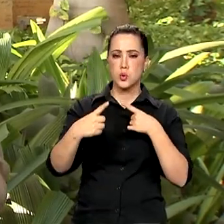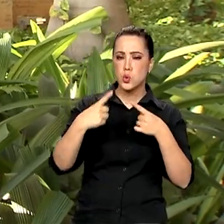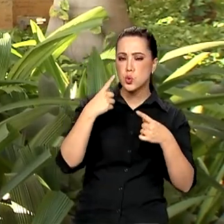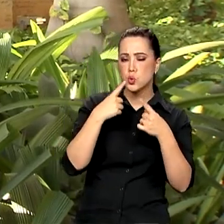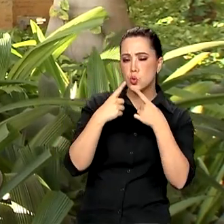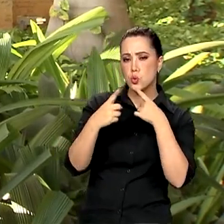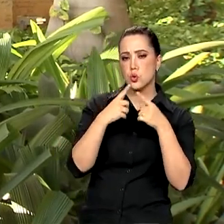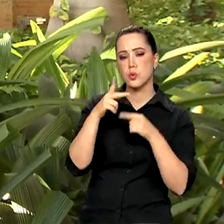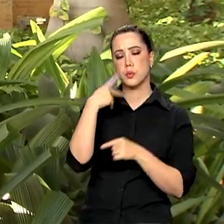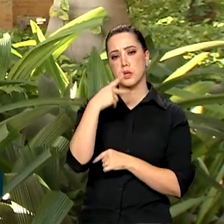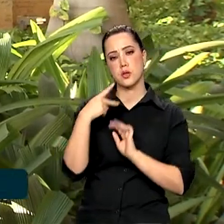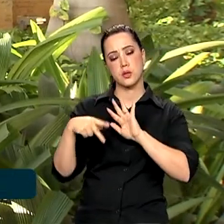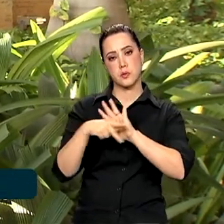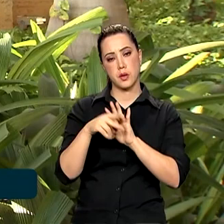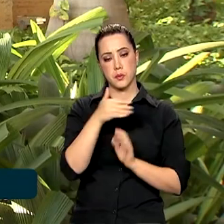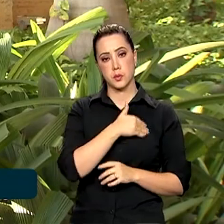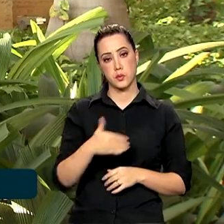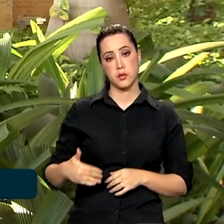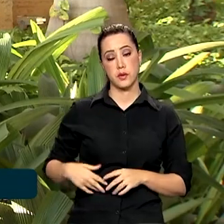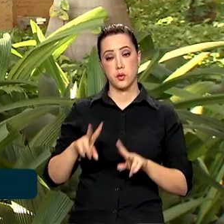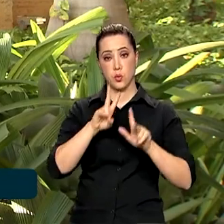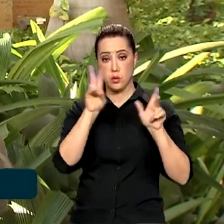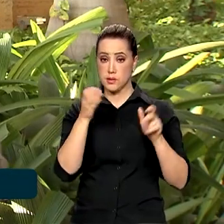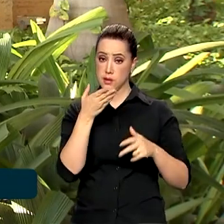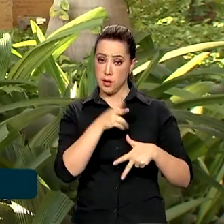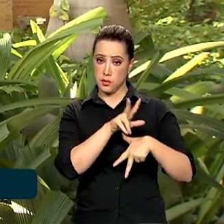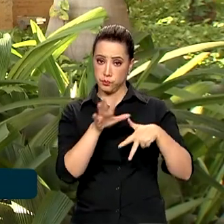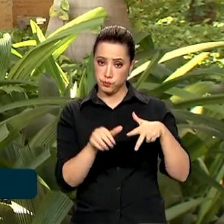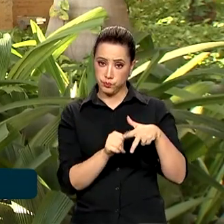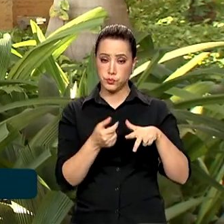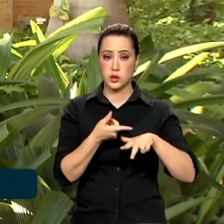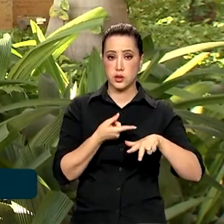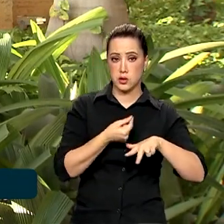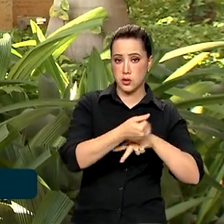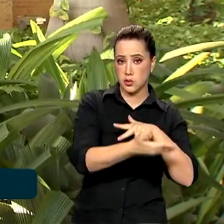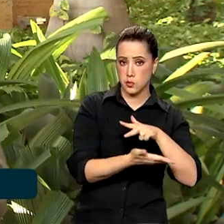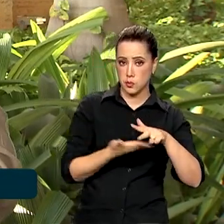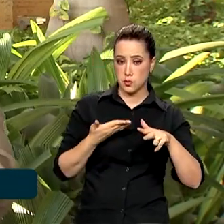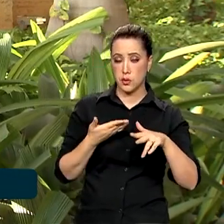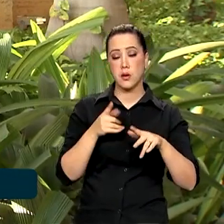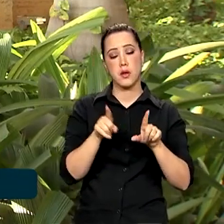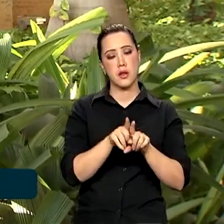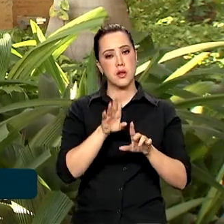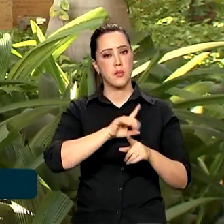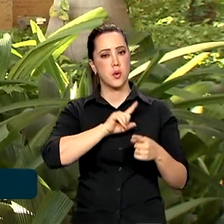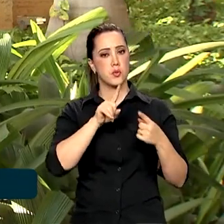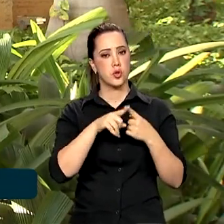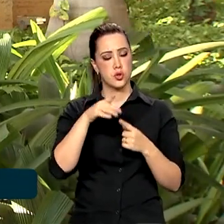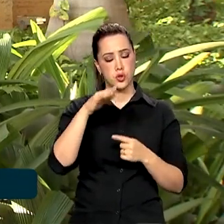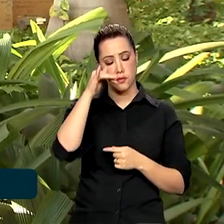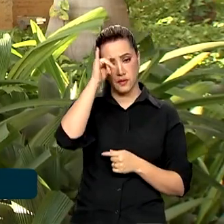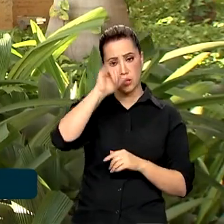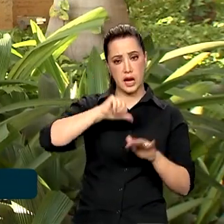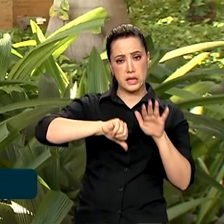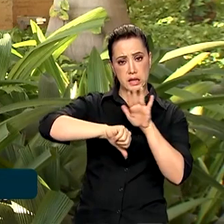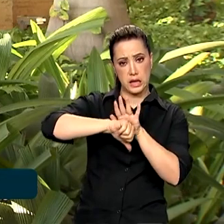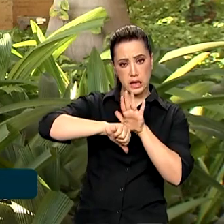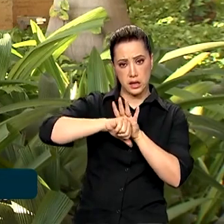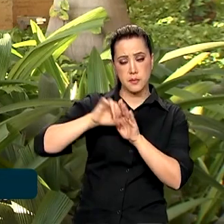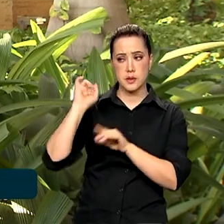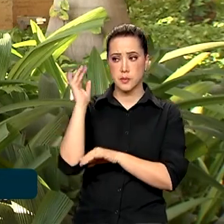de dinheiro. Na retomada do grupo, o foco vai incluir também um combate a crimes ambientais e o uso de novas